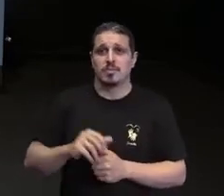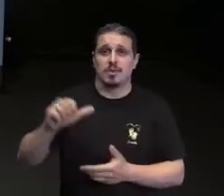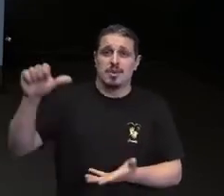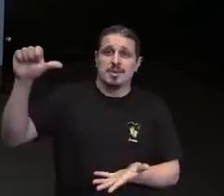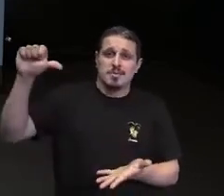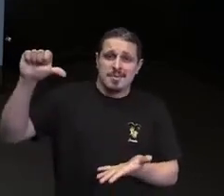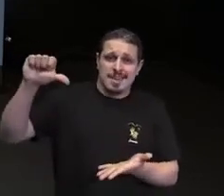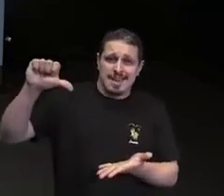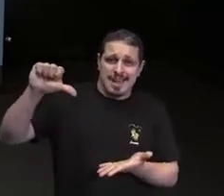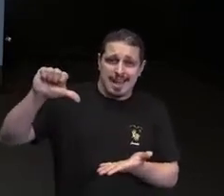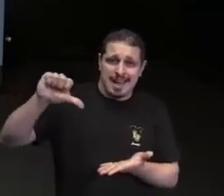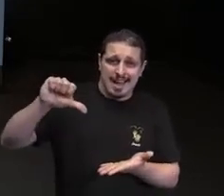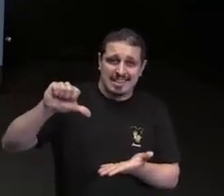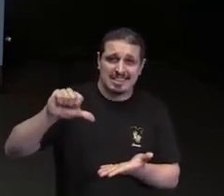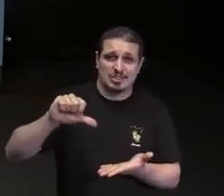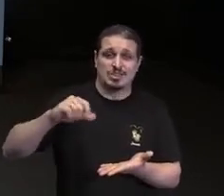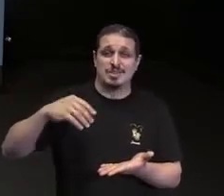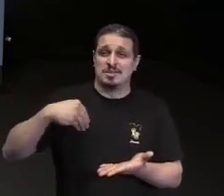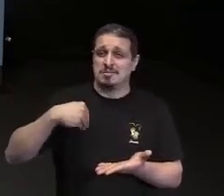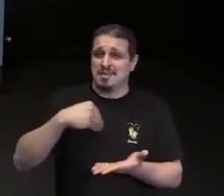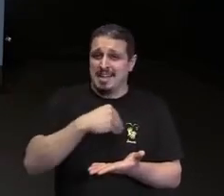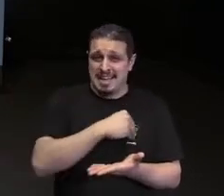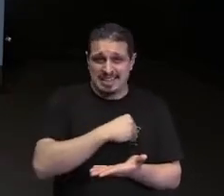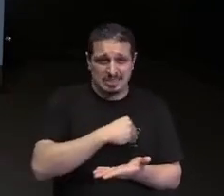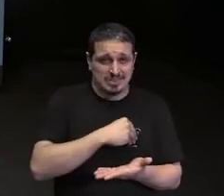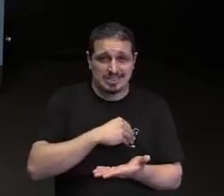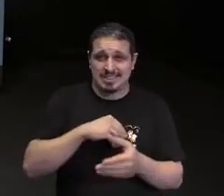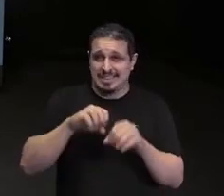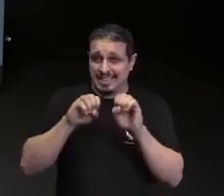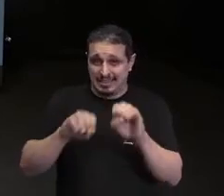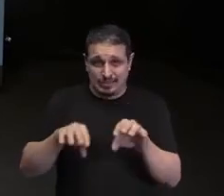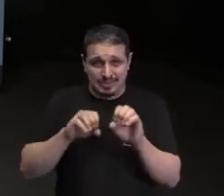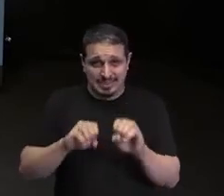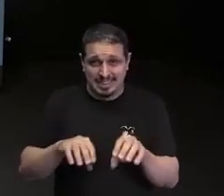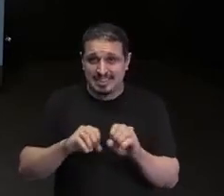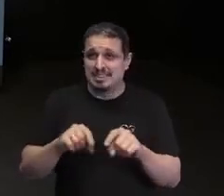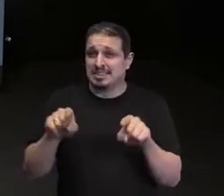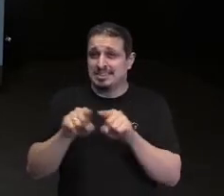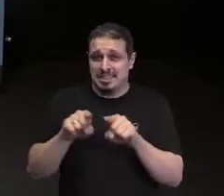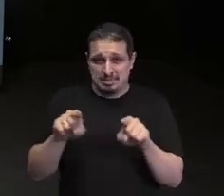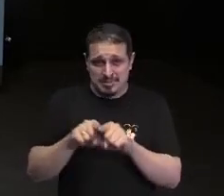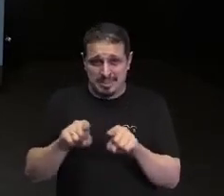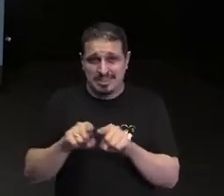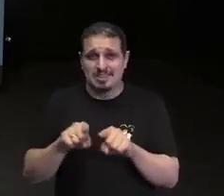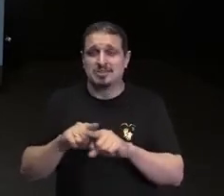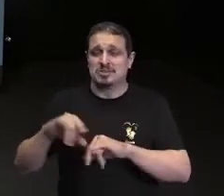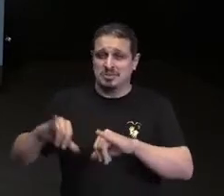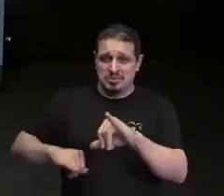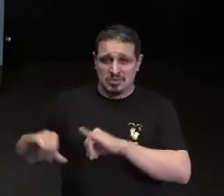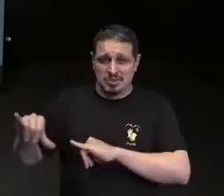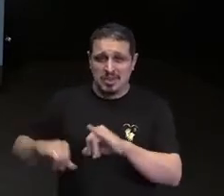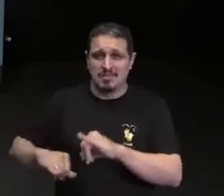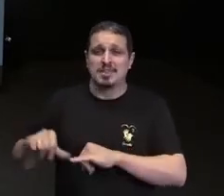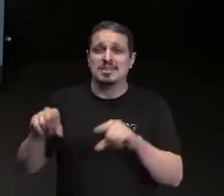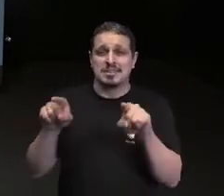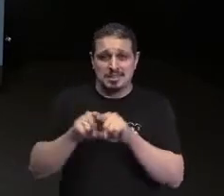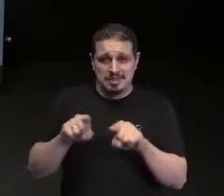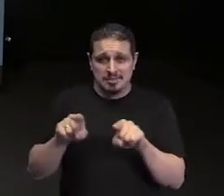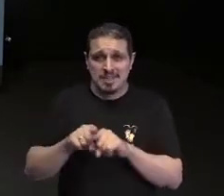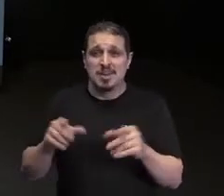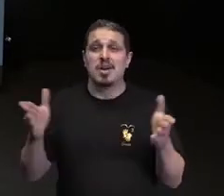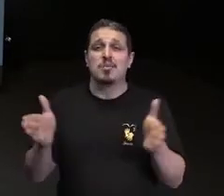mais baixos de escolaridade, participação econômica menor e taxas de pobreza mais